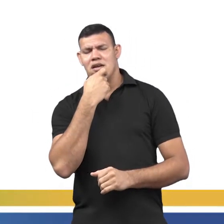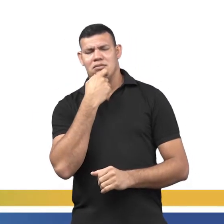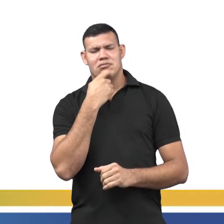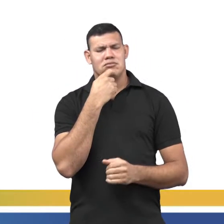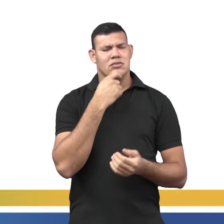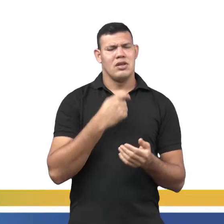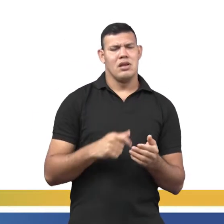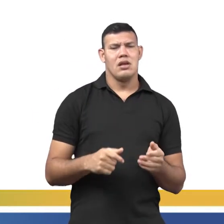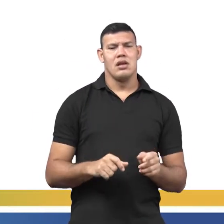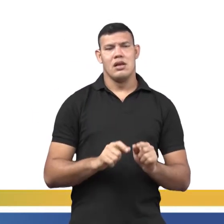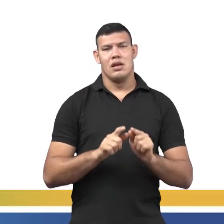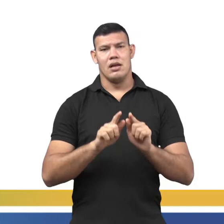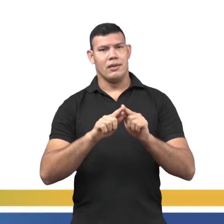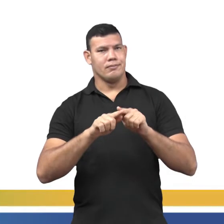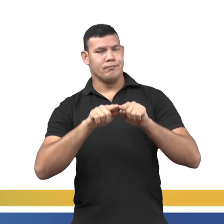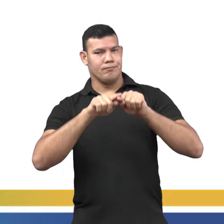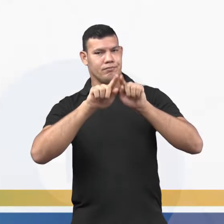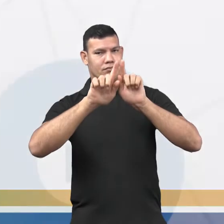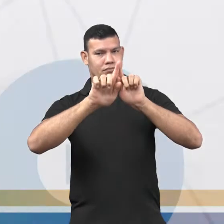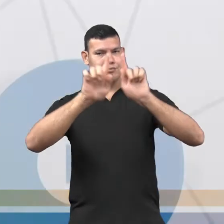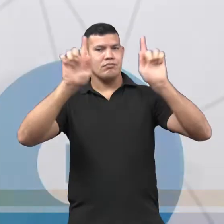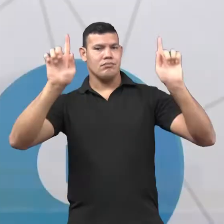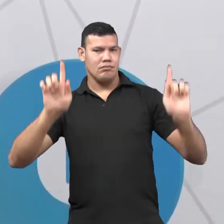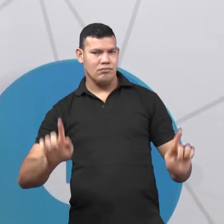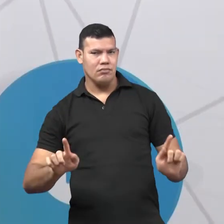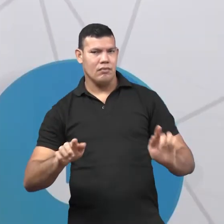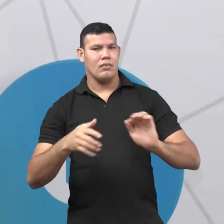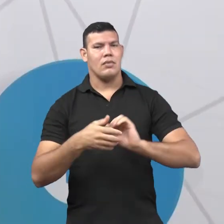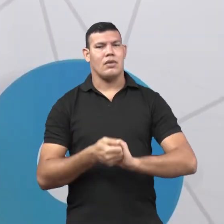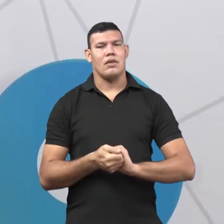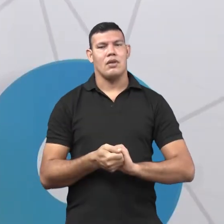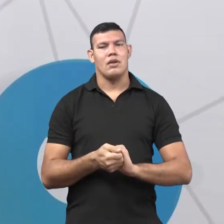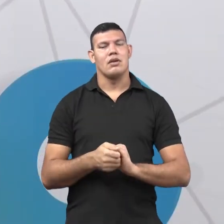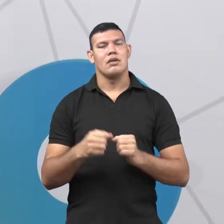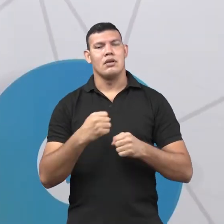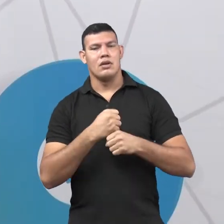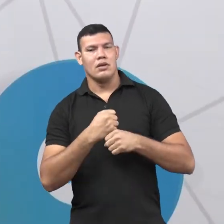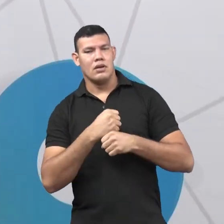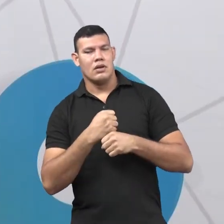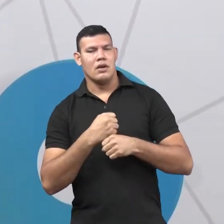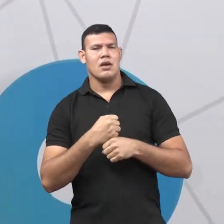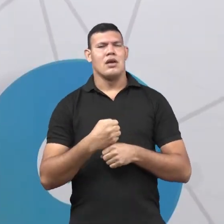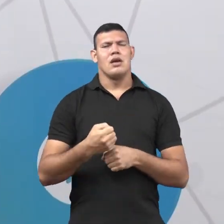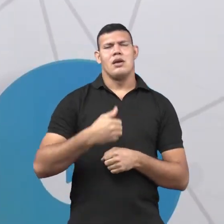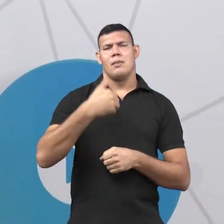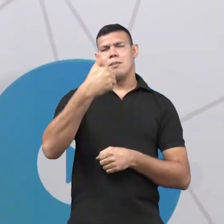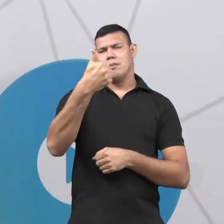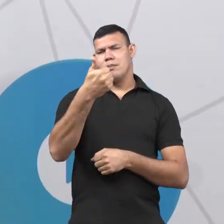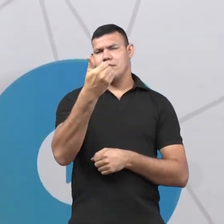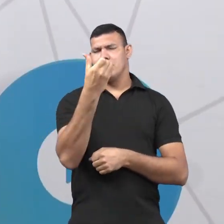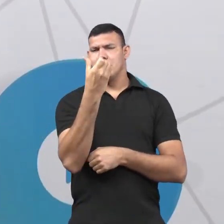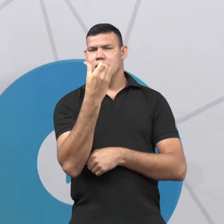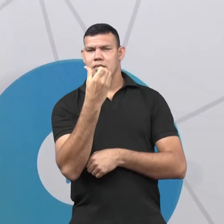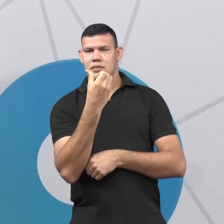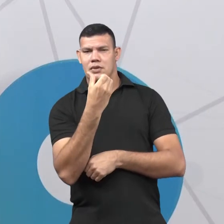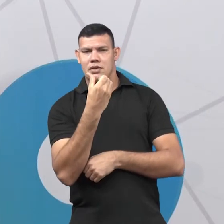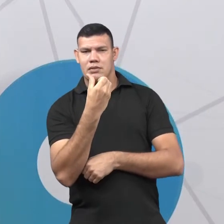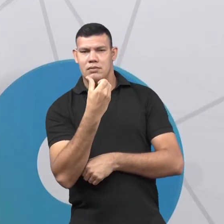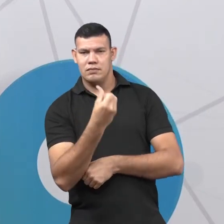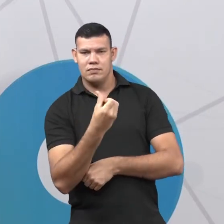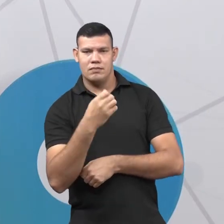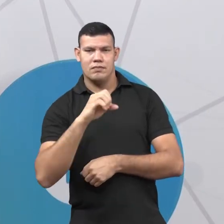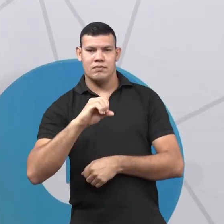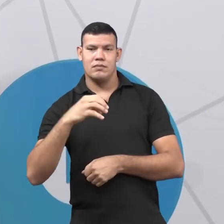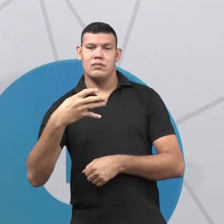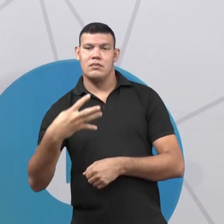grafia, a sua pronúncia. Então, ele foi publicado aí nesse ano de 1604, o primeiro dicionário inglês. E isso, com